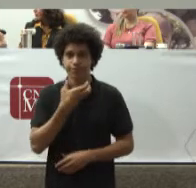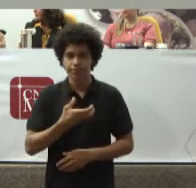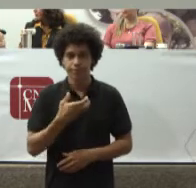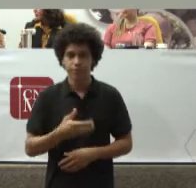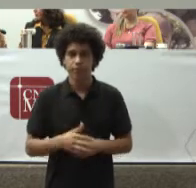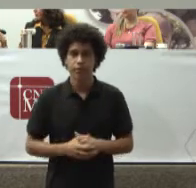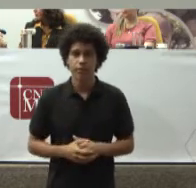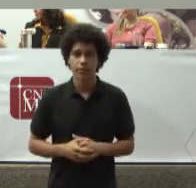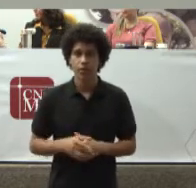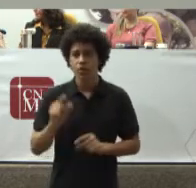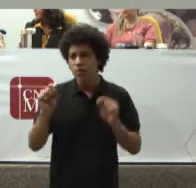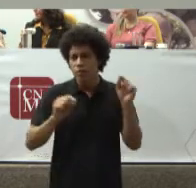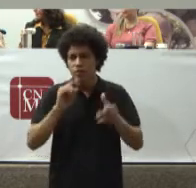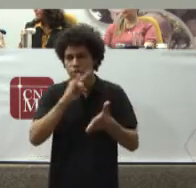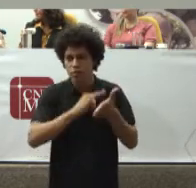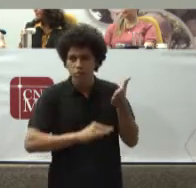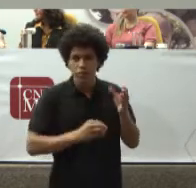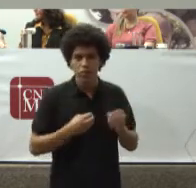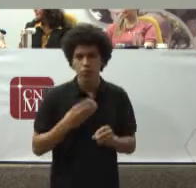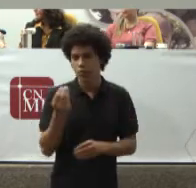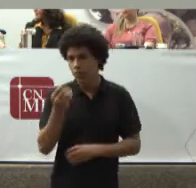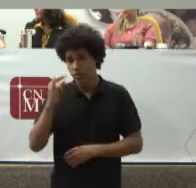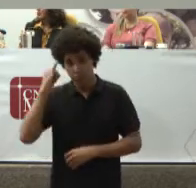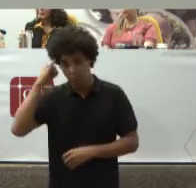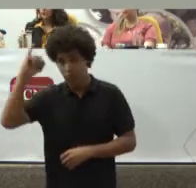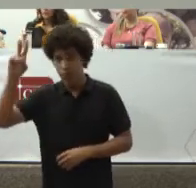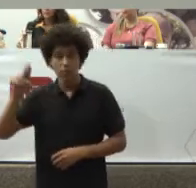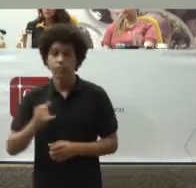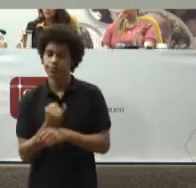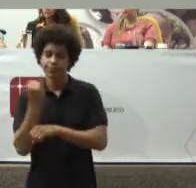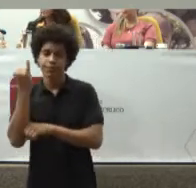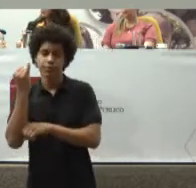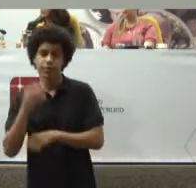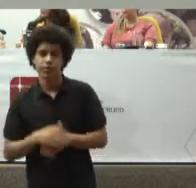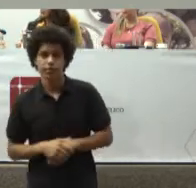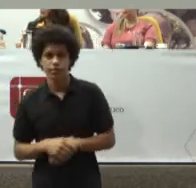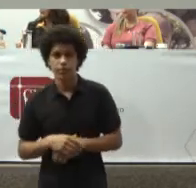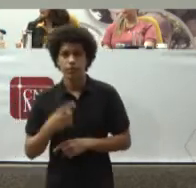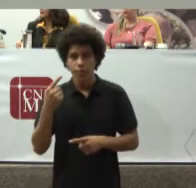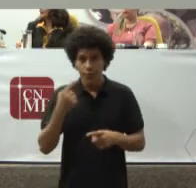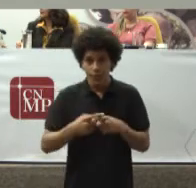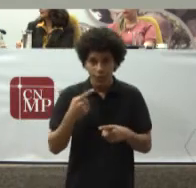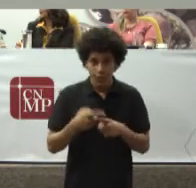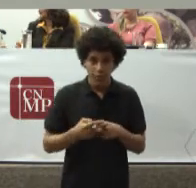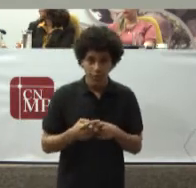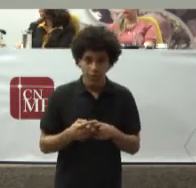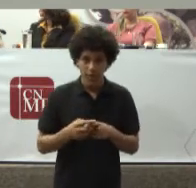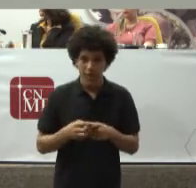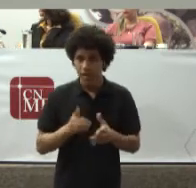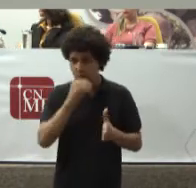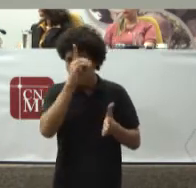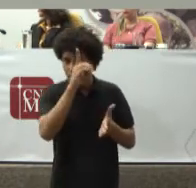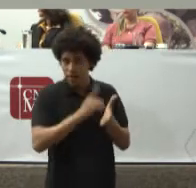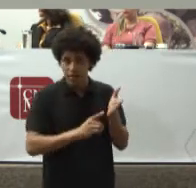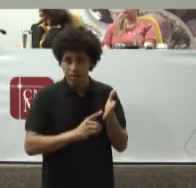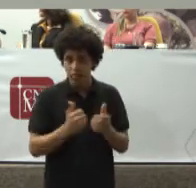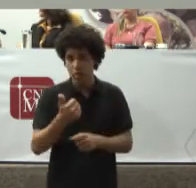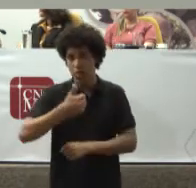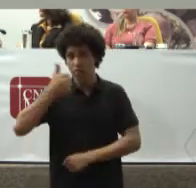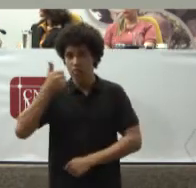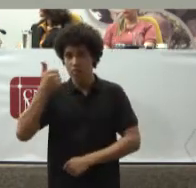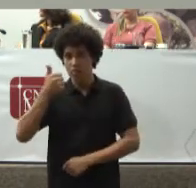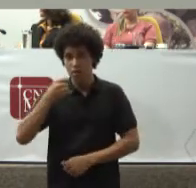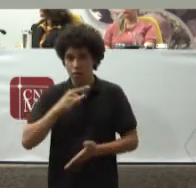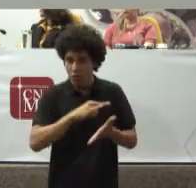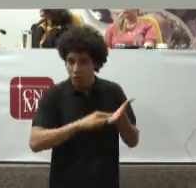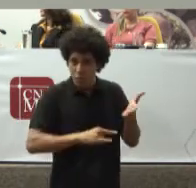São muito importantes Começo pela declaração Porque a declaração É o primeiro documento Mundial Que